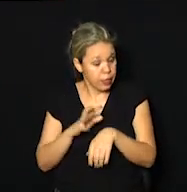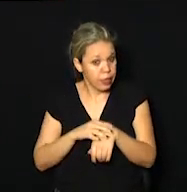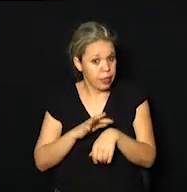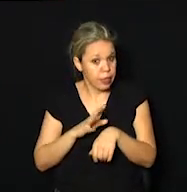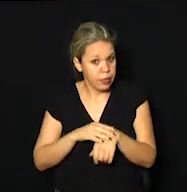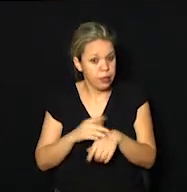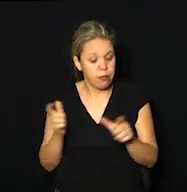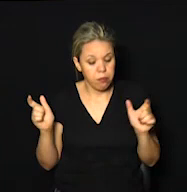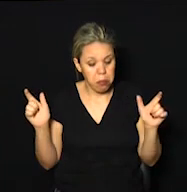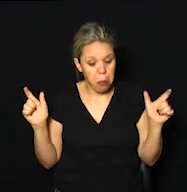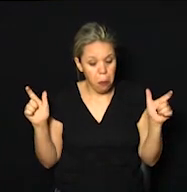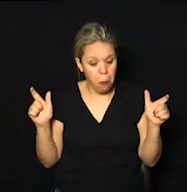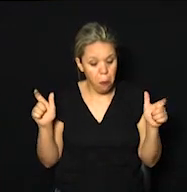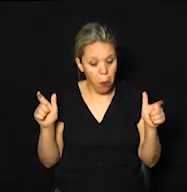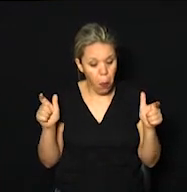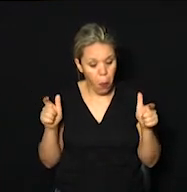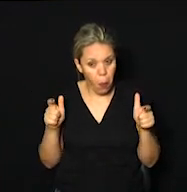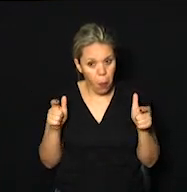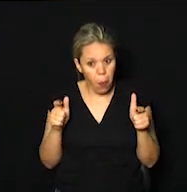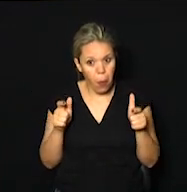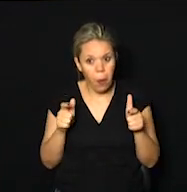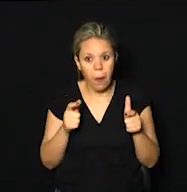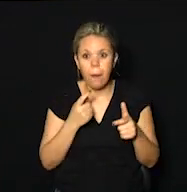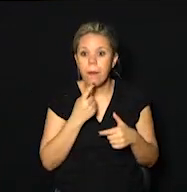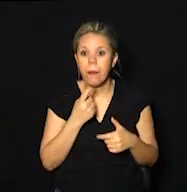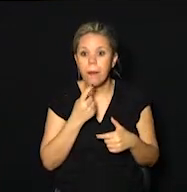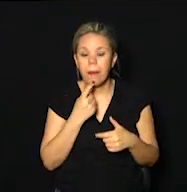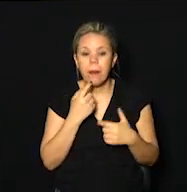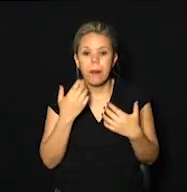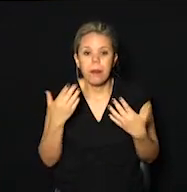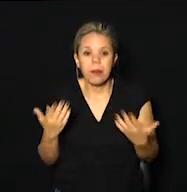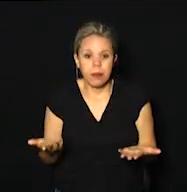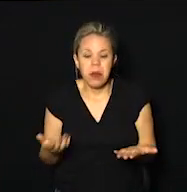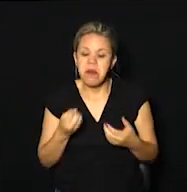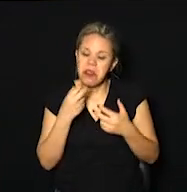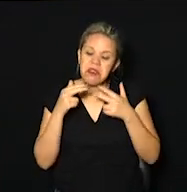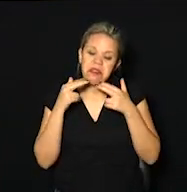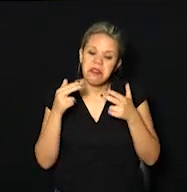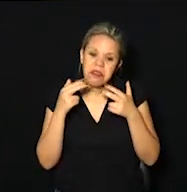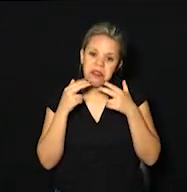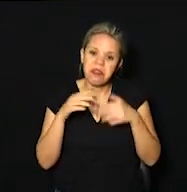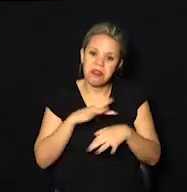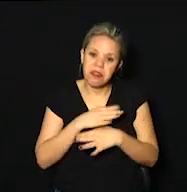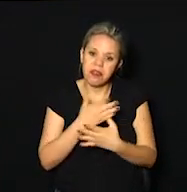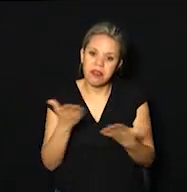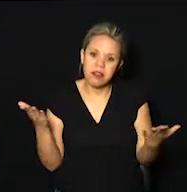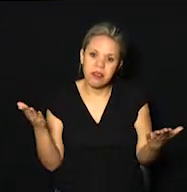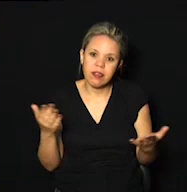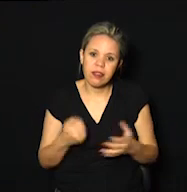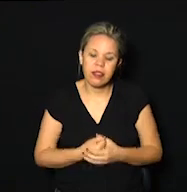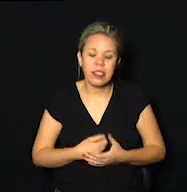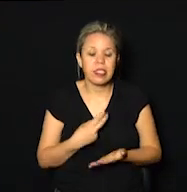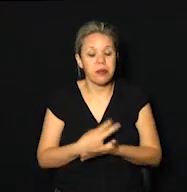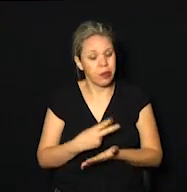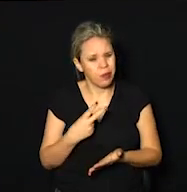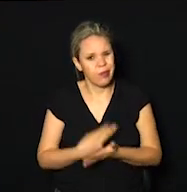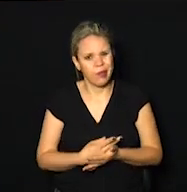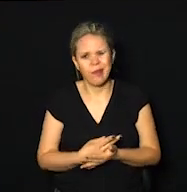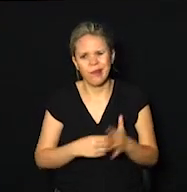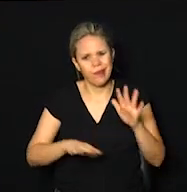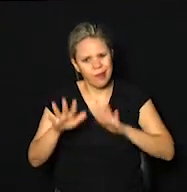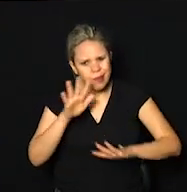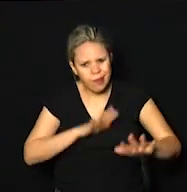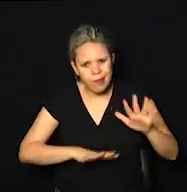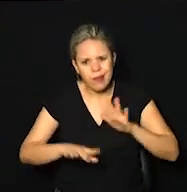vem diminuindo aos poucos aqui em Campinas. Então, é uma boa notícia para a cidade, né? Só que mesmo assim é preciso tomar